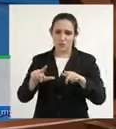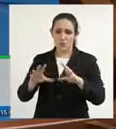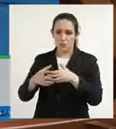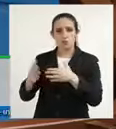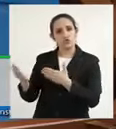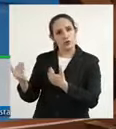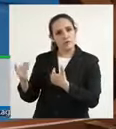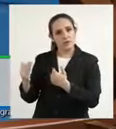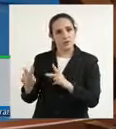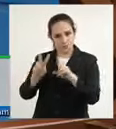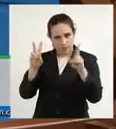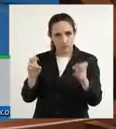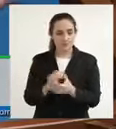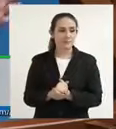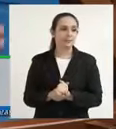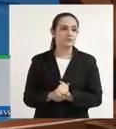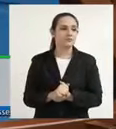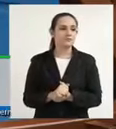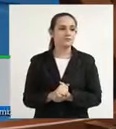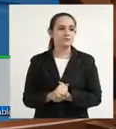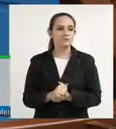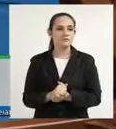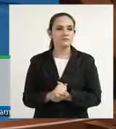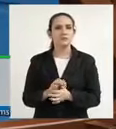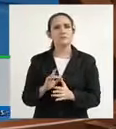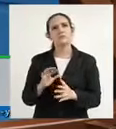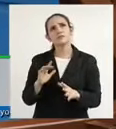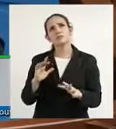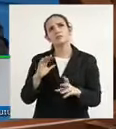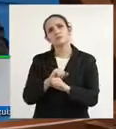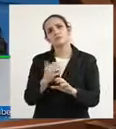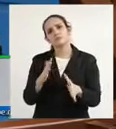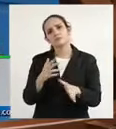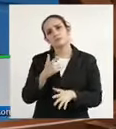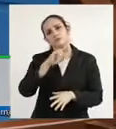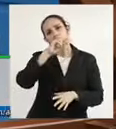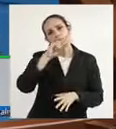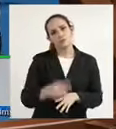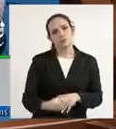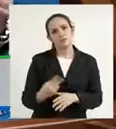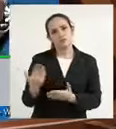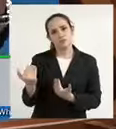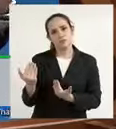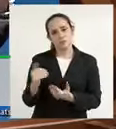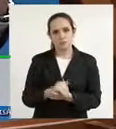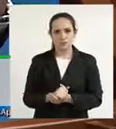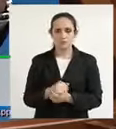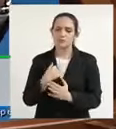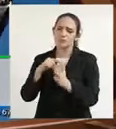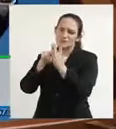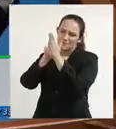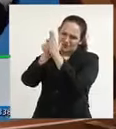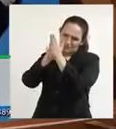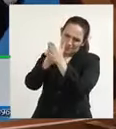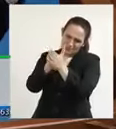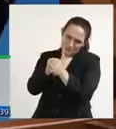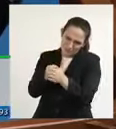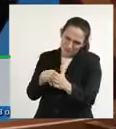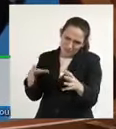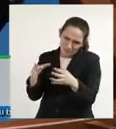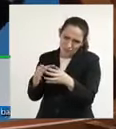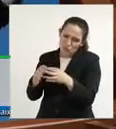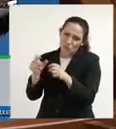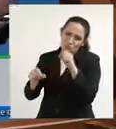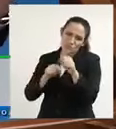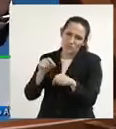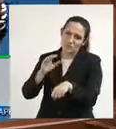uma leva de 2 mil jovens, e quais são os pontos que eles mais, onde eles